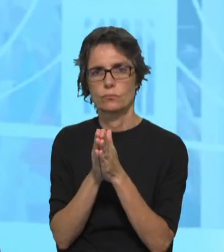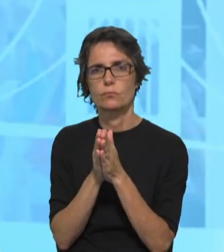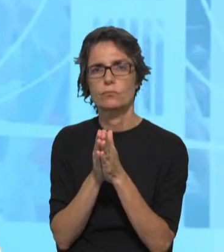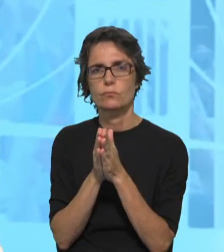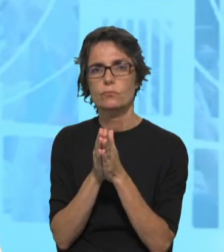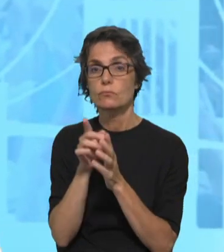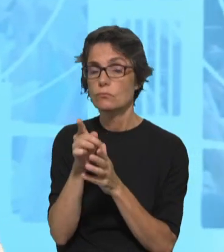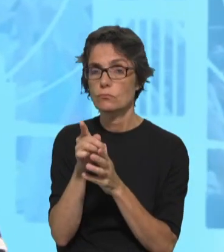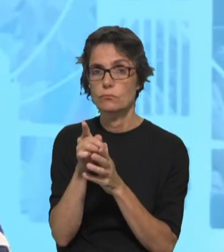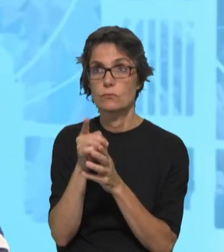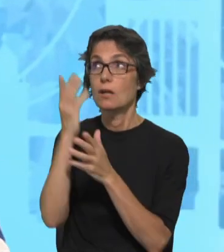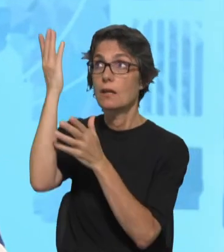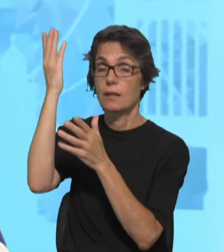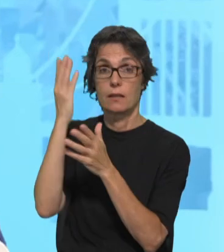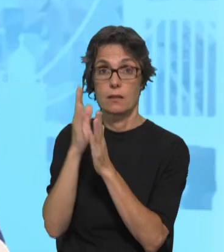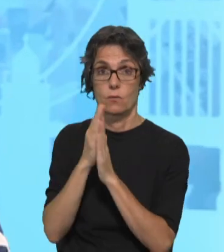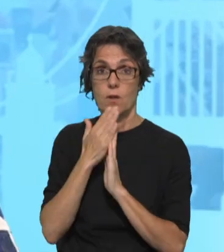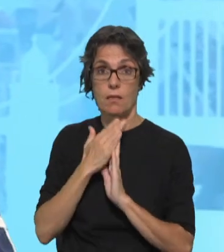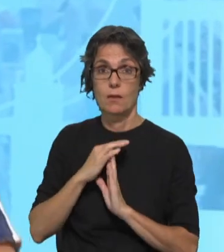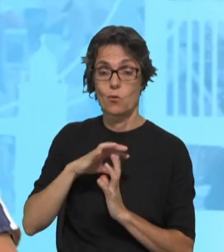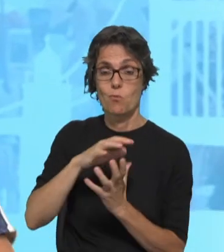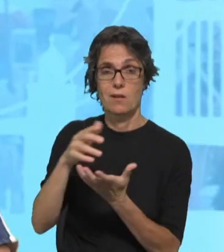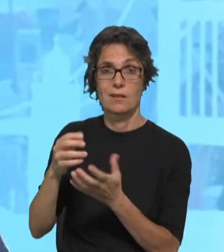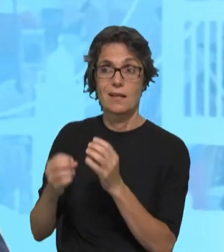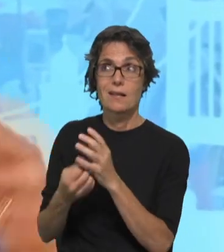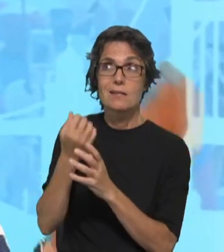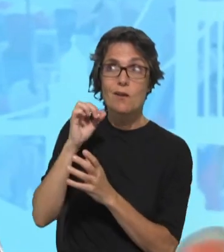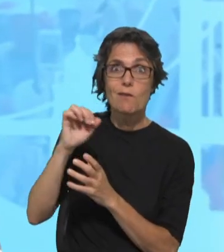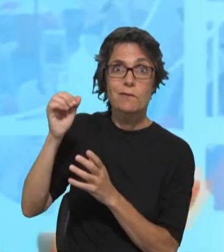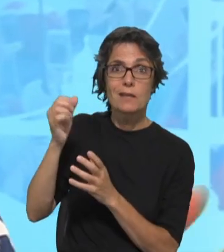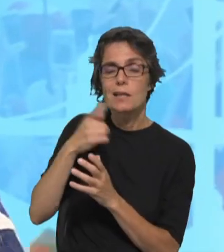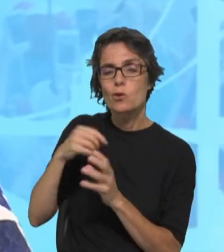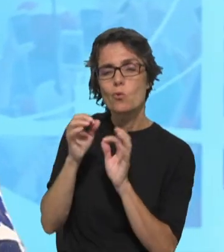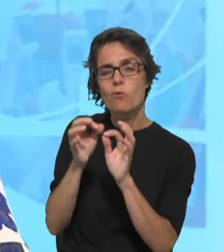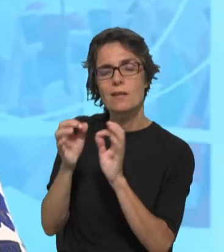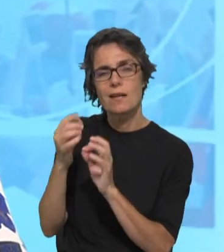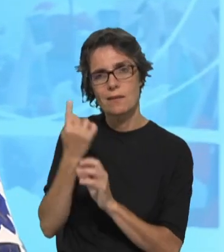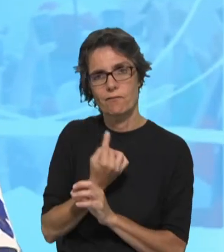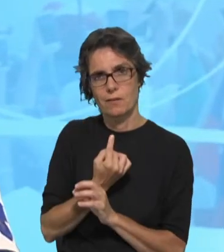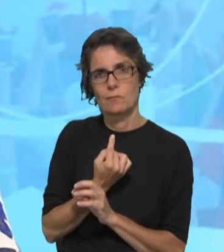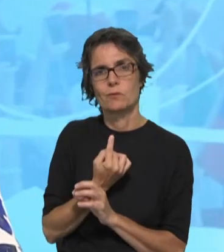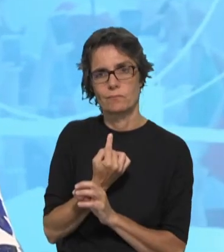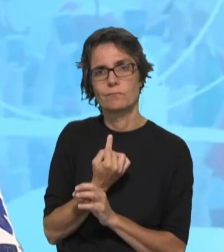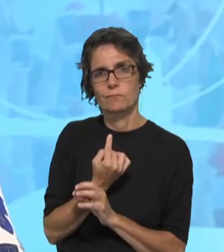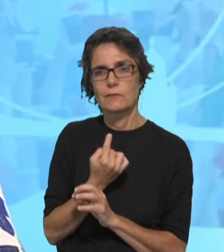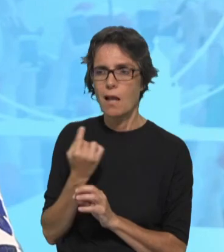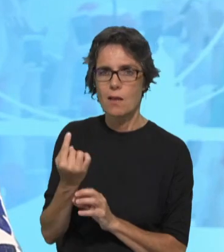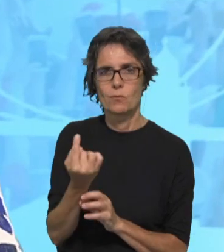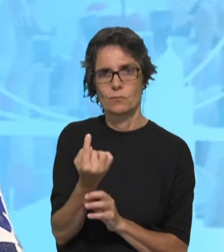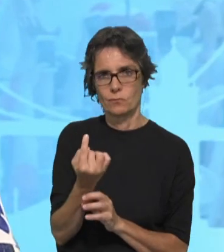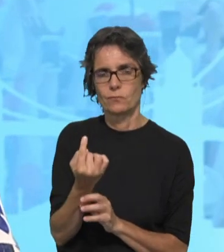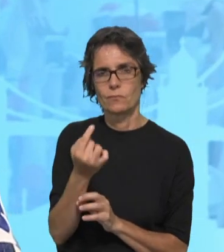que nos foi confiado, e a nós e aos outros todos, não é? E cuidar também das